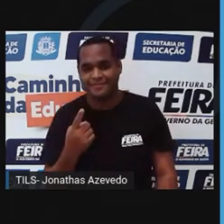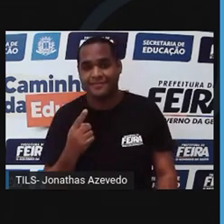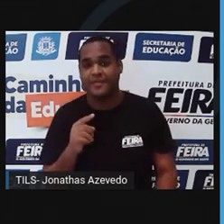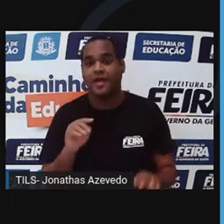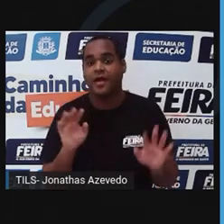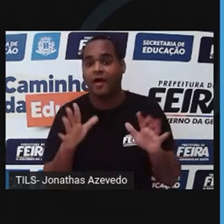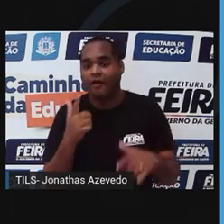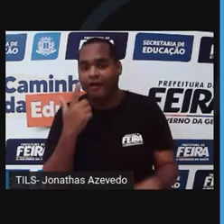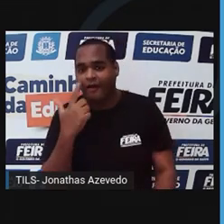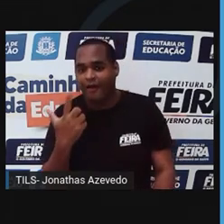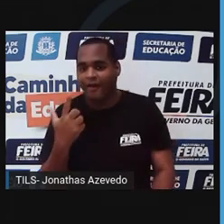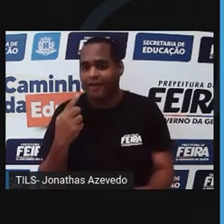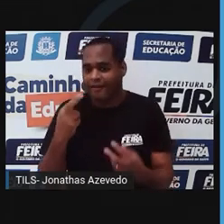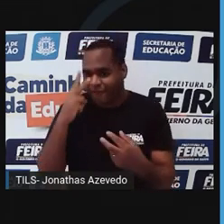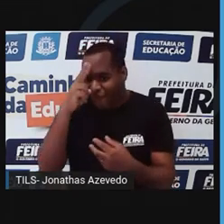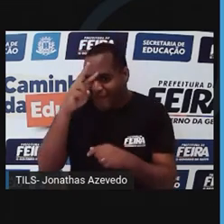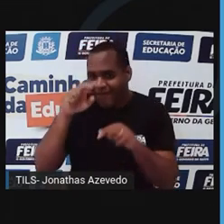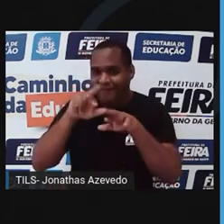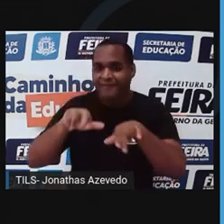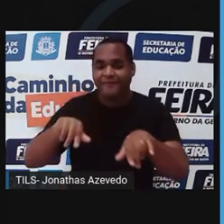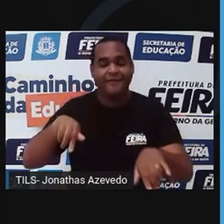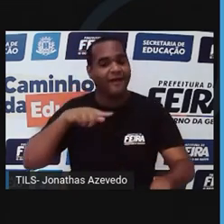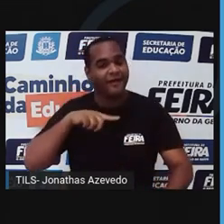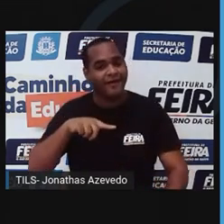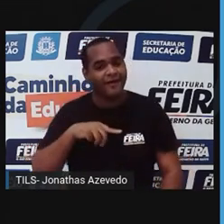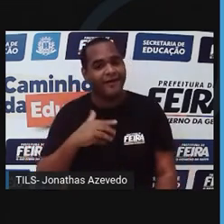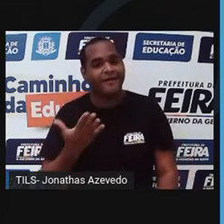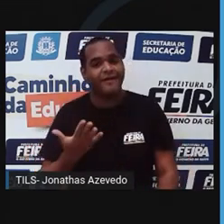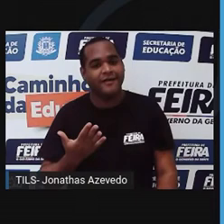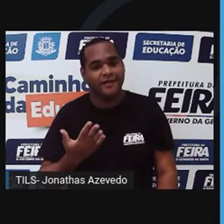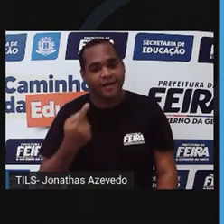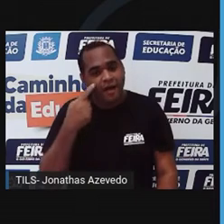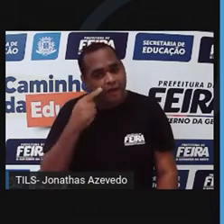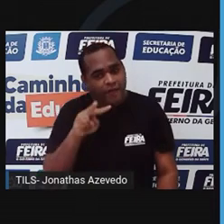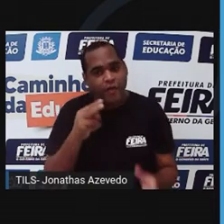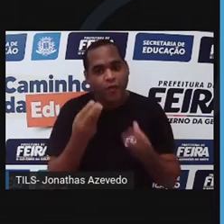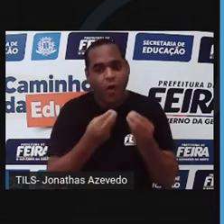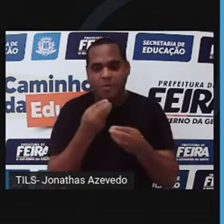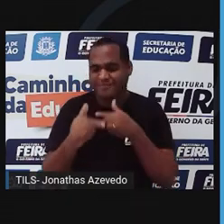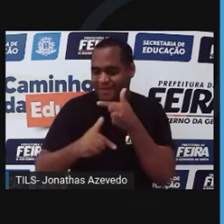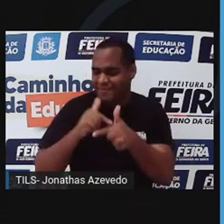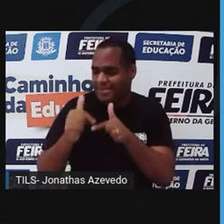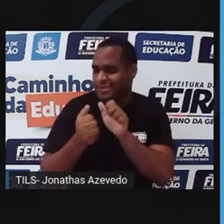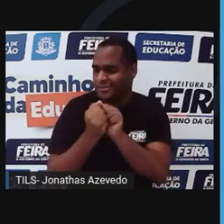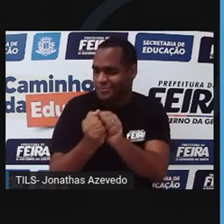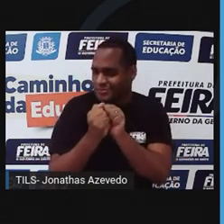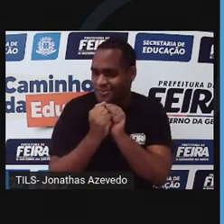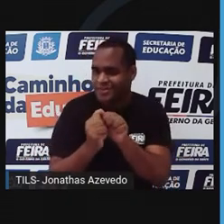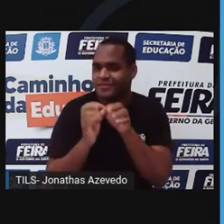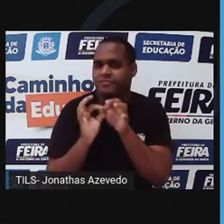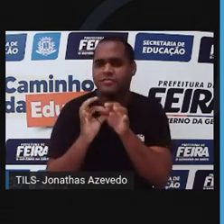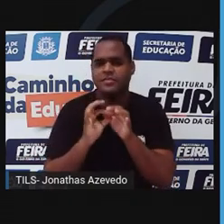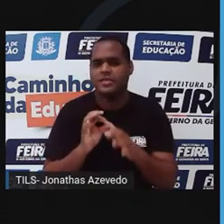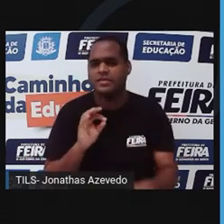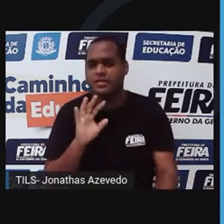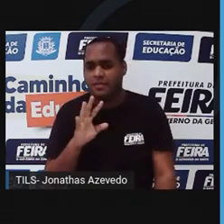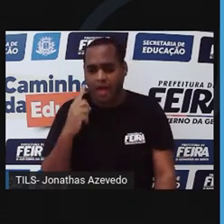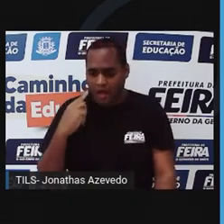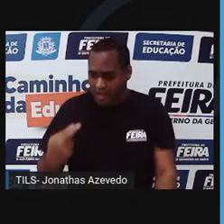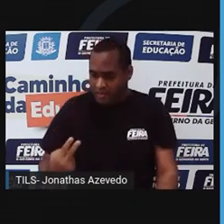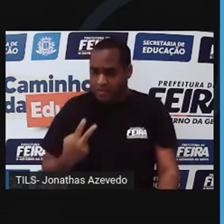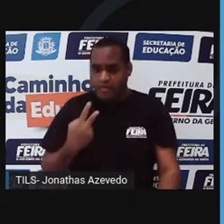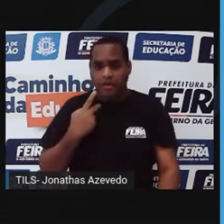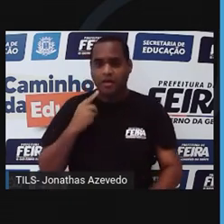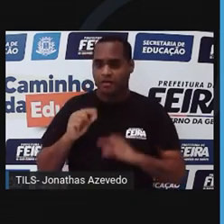Uau! Quantas formigas! Você viu como elas trabalham em equipe? Mas... Ah!